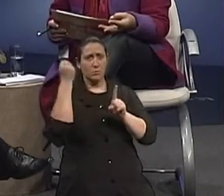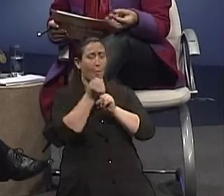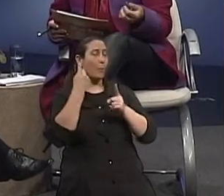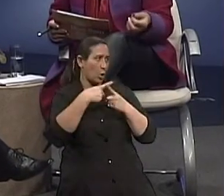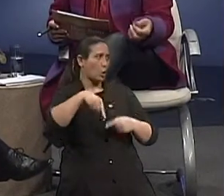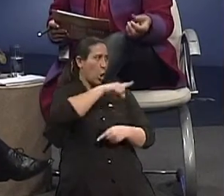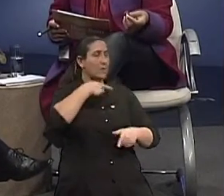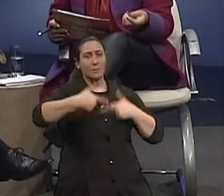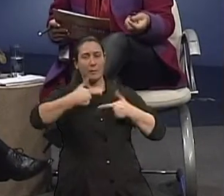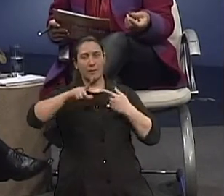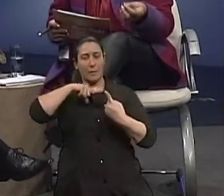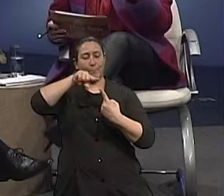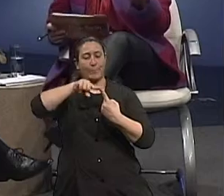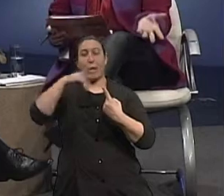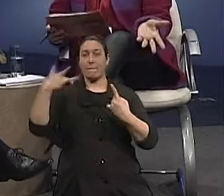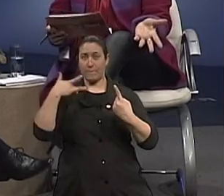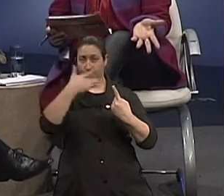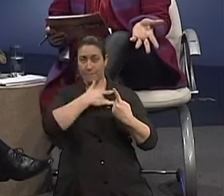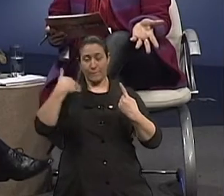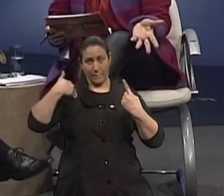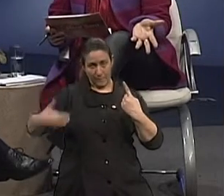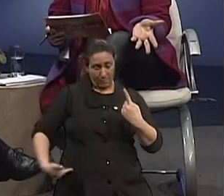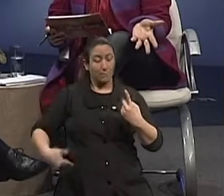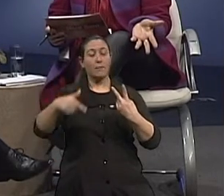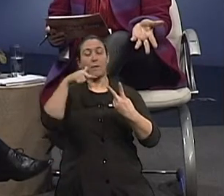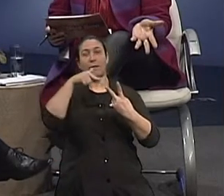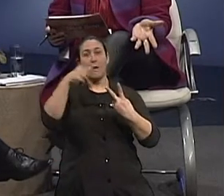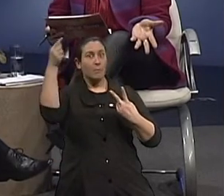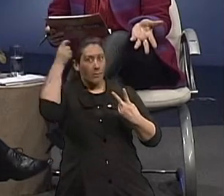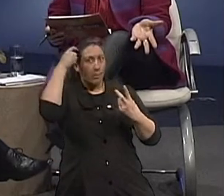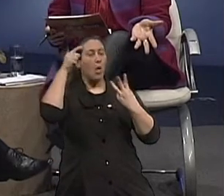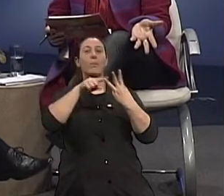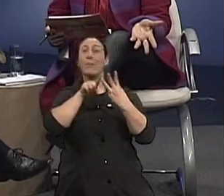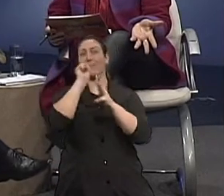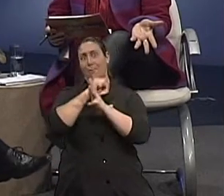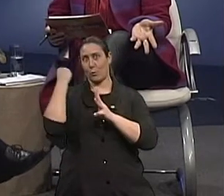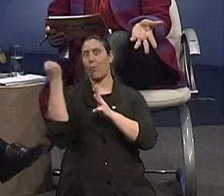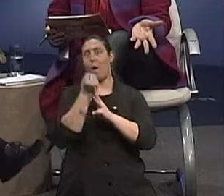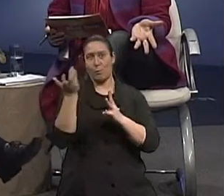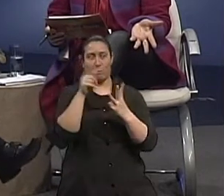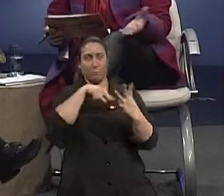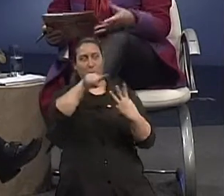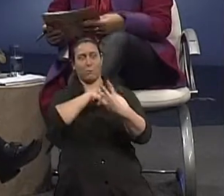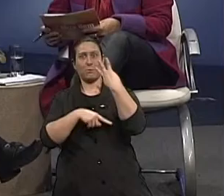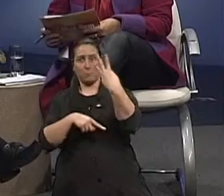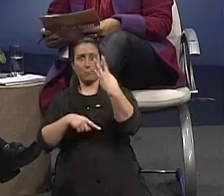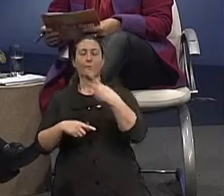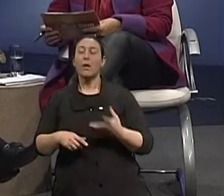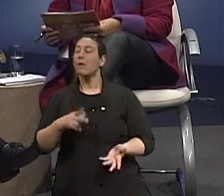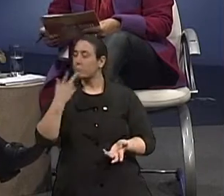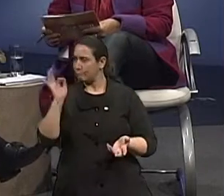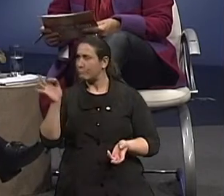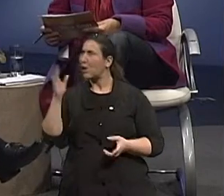tripé, né? A saúde física, a saúde mental e a saúde social, né? Excelente. Graças a Deus, eu não sei quantos grupos